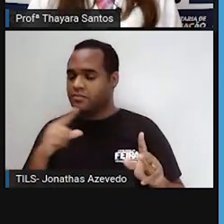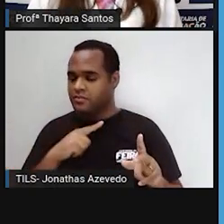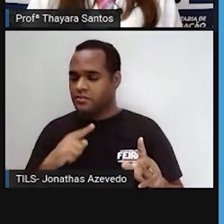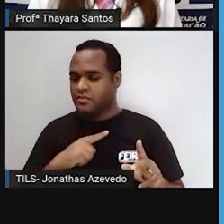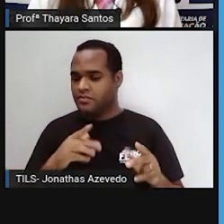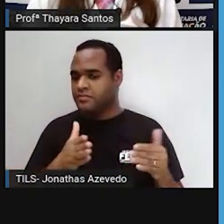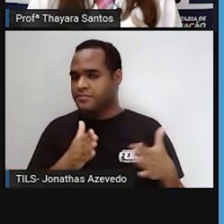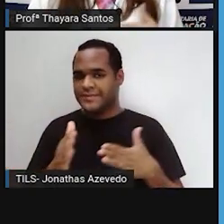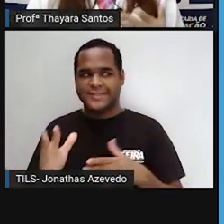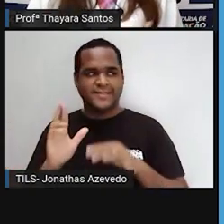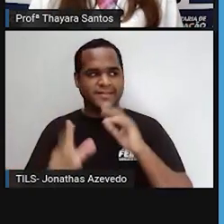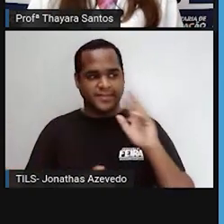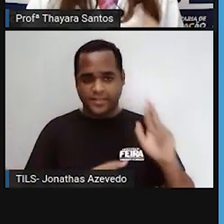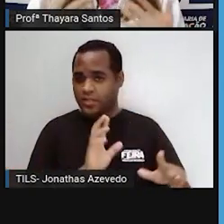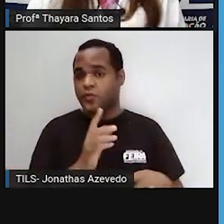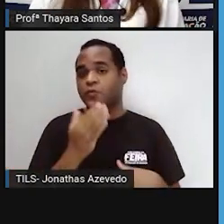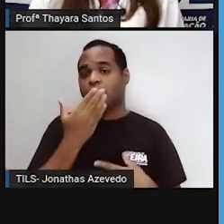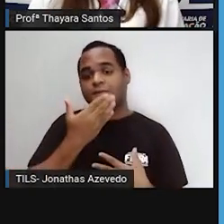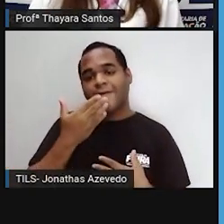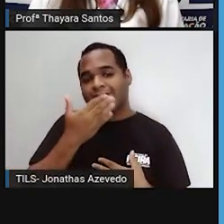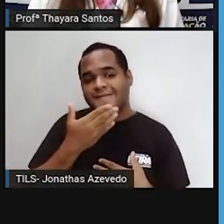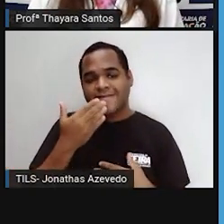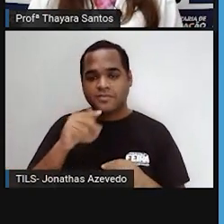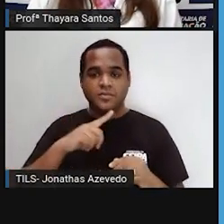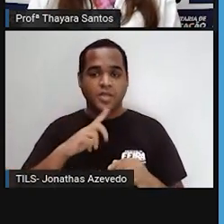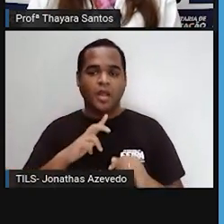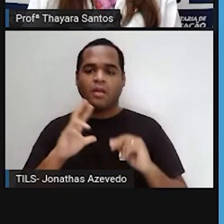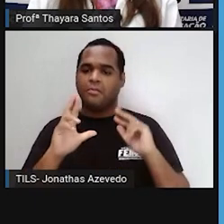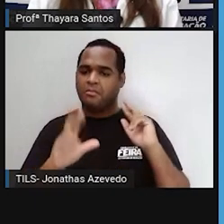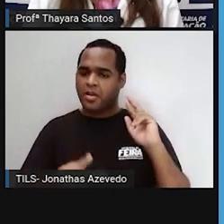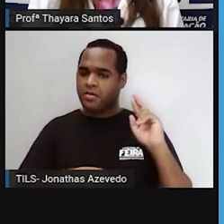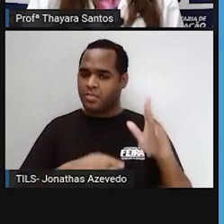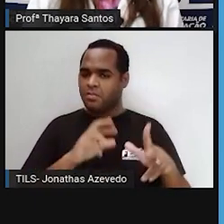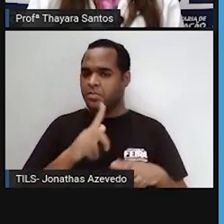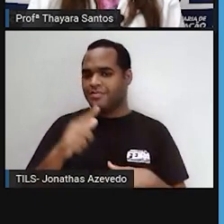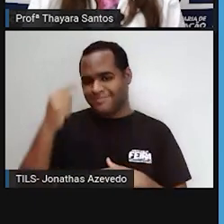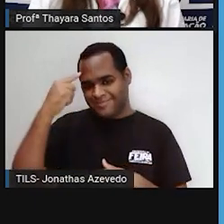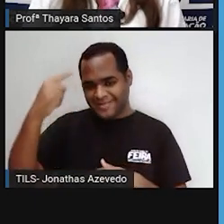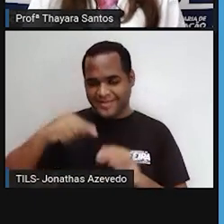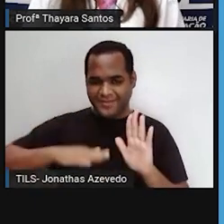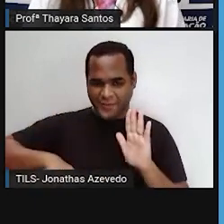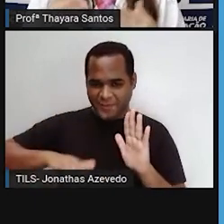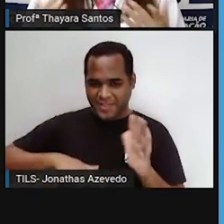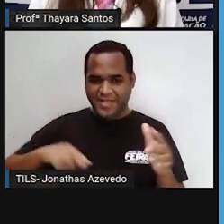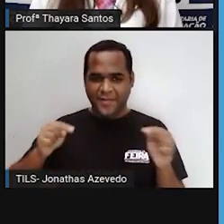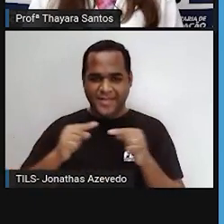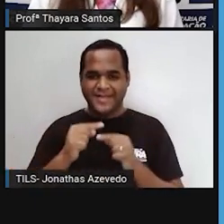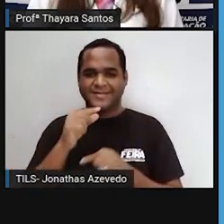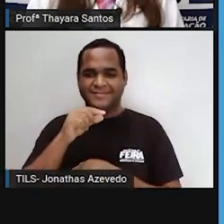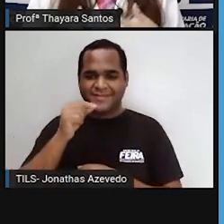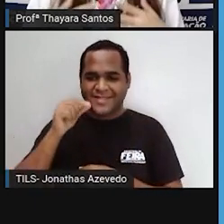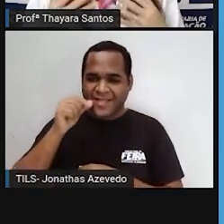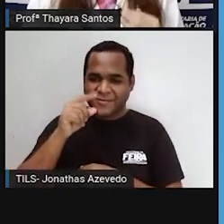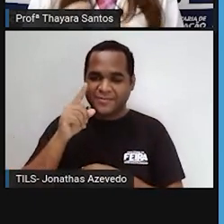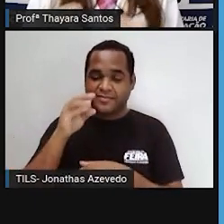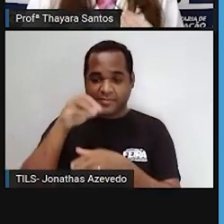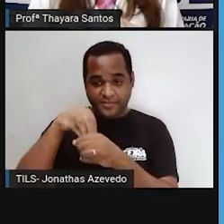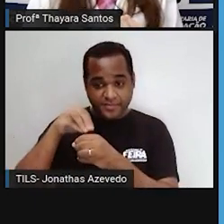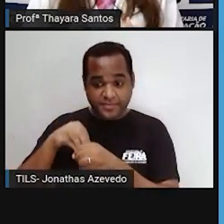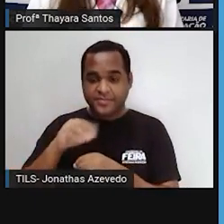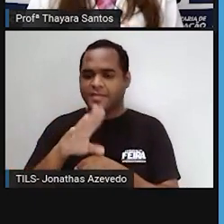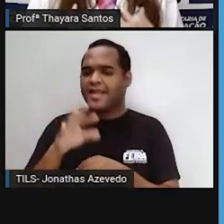são ambientes de água doce ou docícolas, a gente tem os ambientes marinhos como sendo ambientes de água salgada. E essa